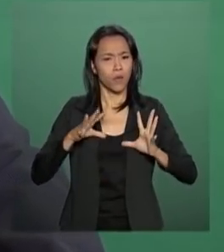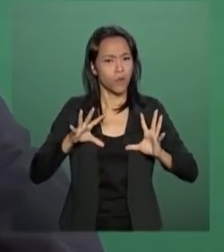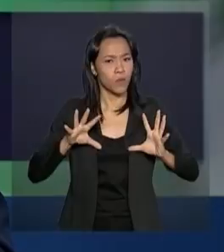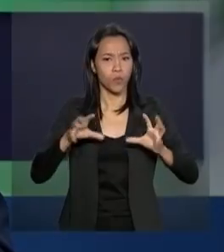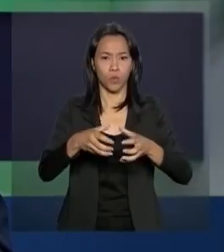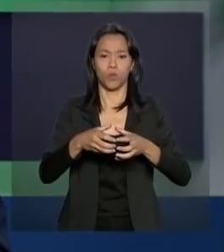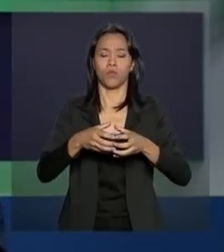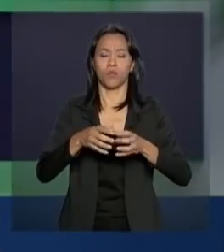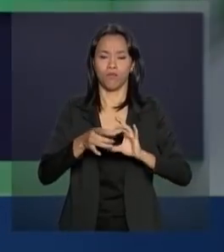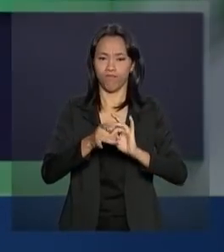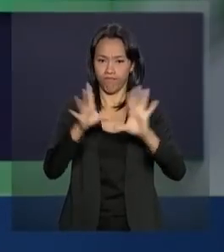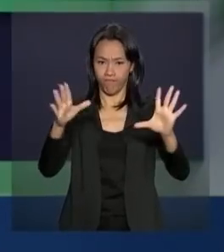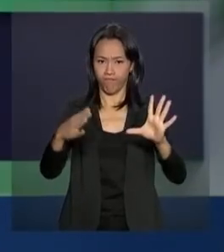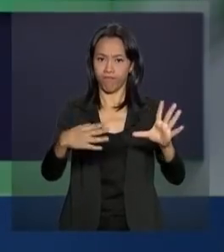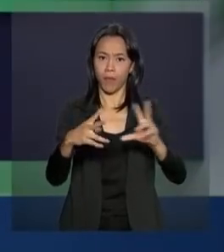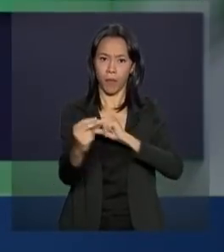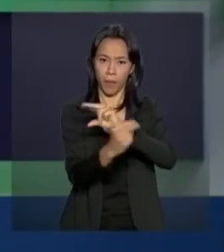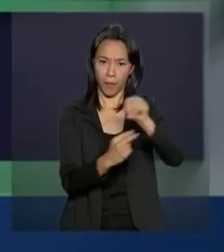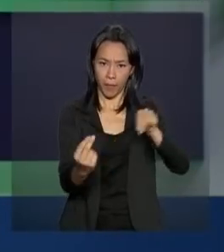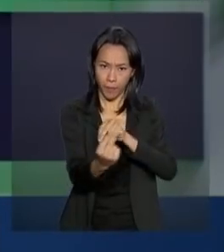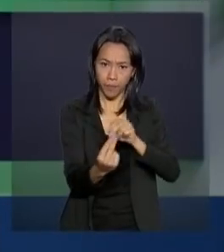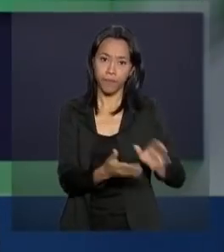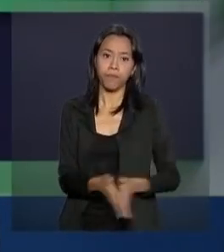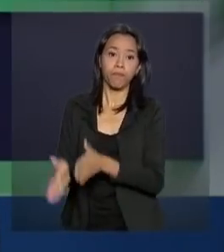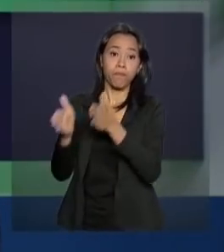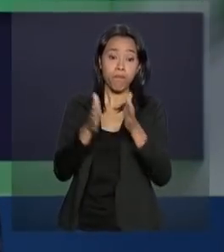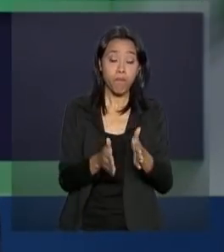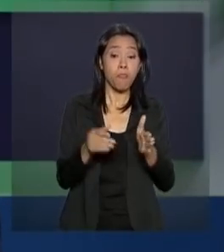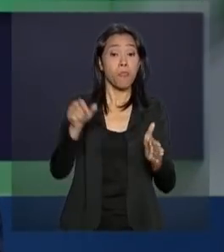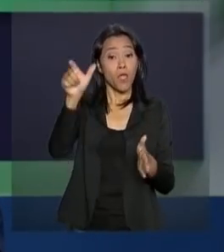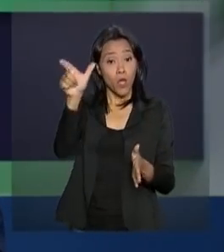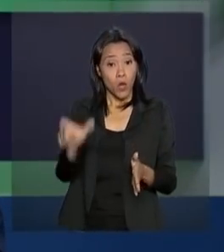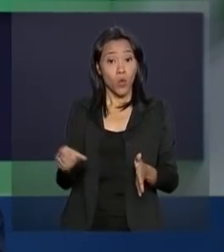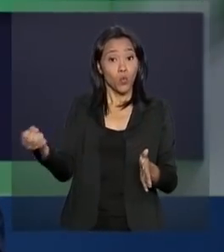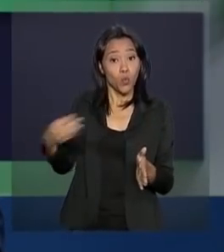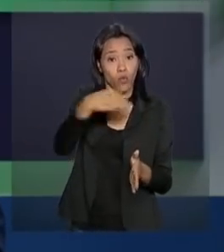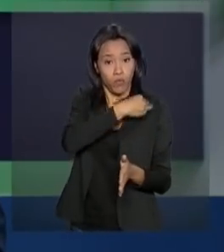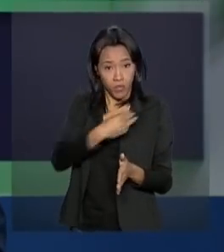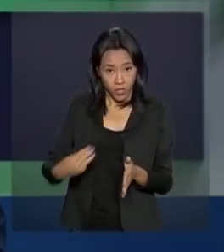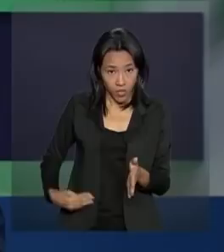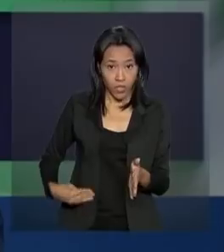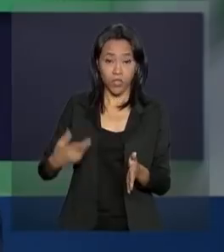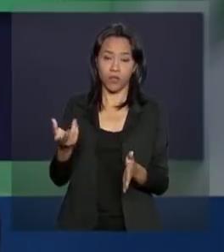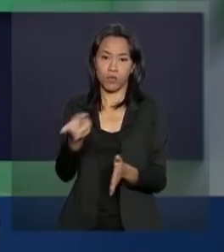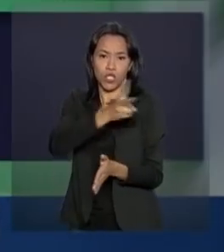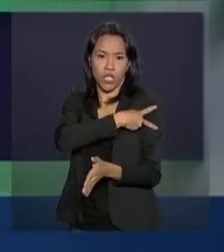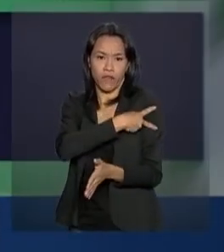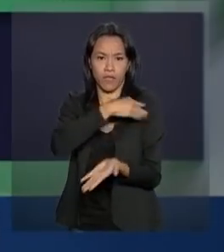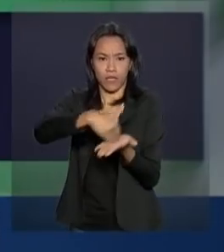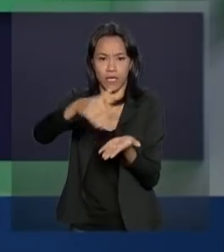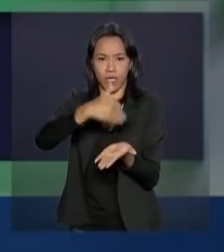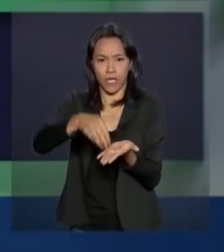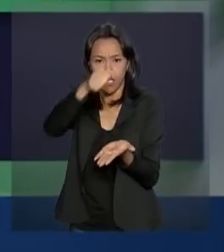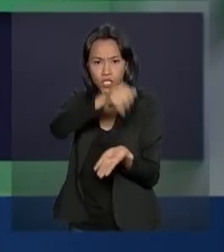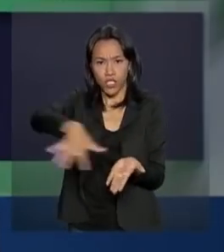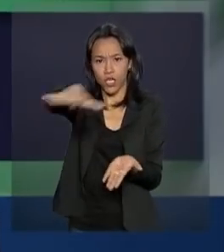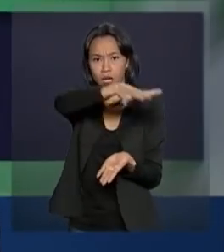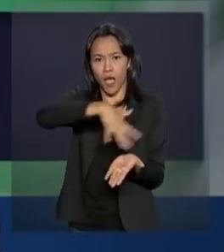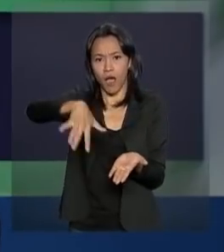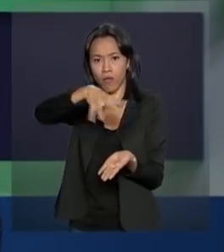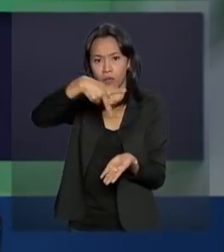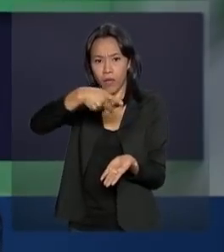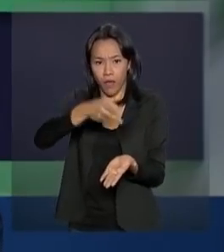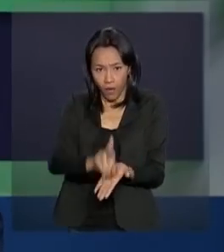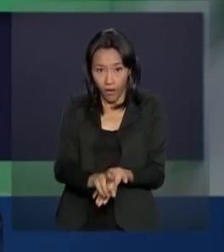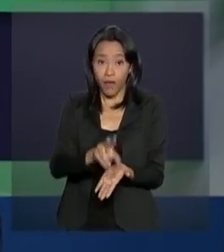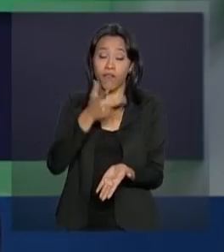instituição. Já o novo ministro-chefe da Secretaria-Geral da Presidência, Gustavo Bebiano, assumiu a pasta desejando